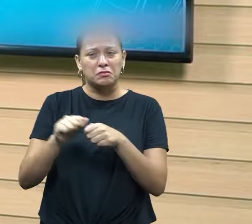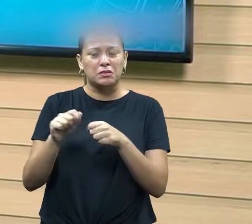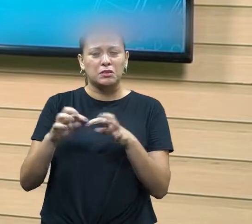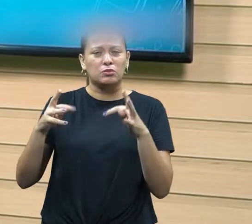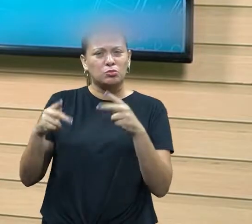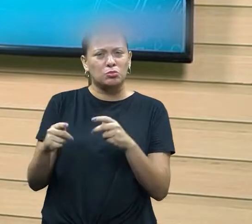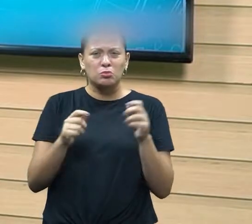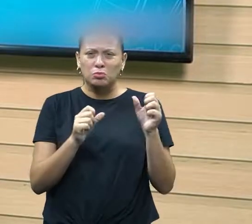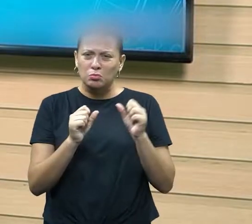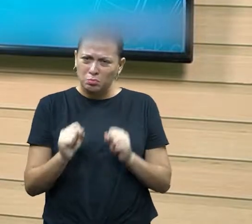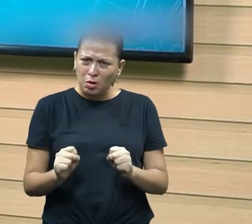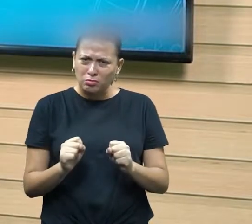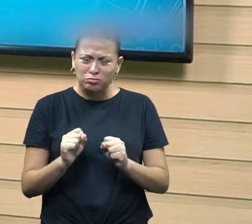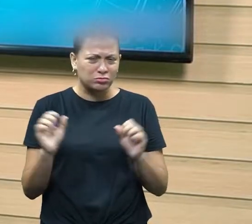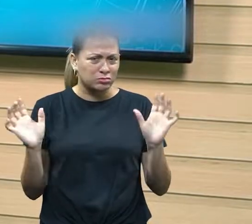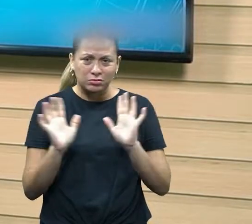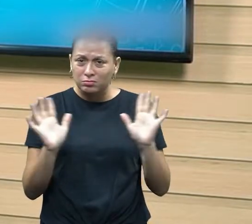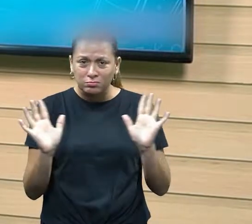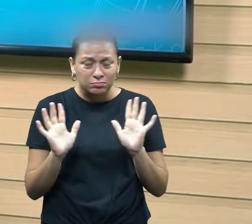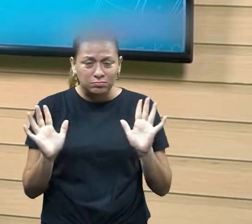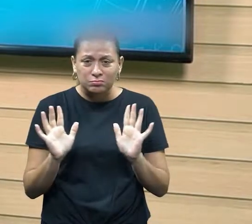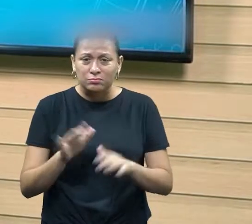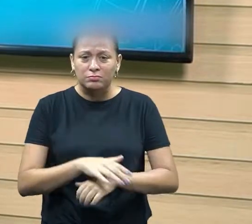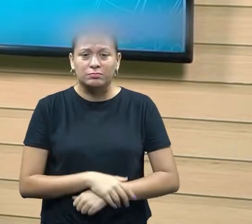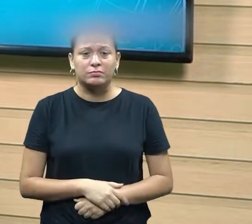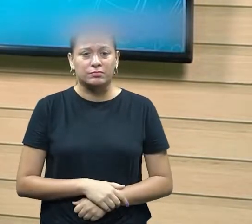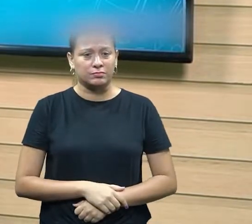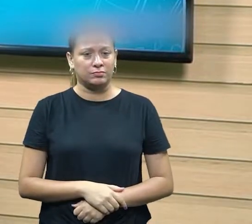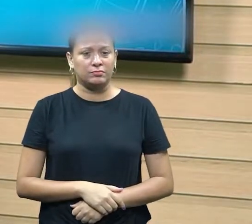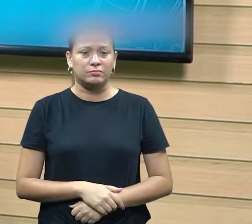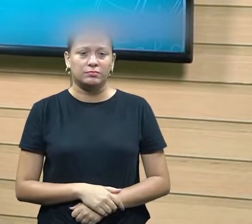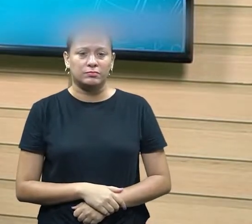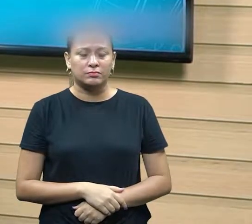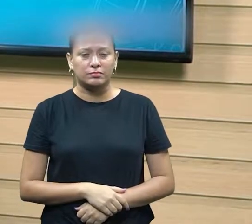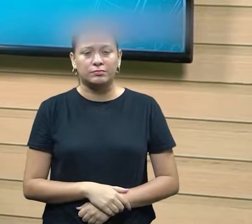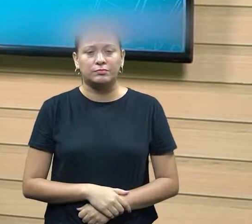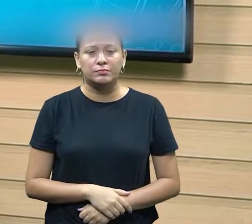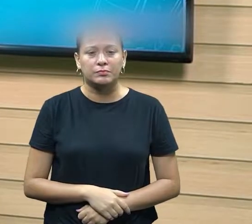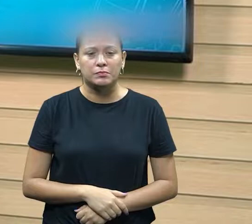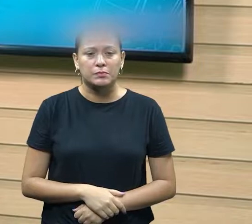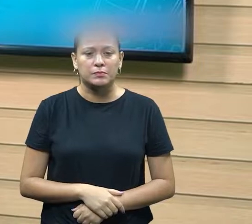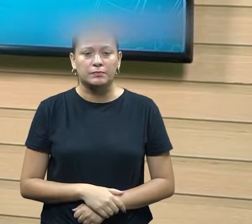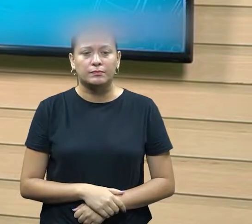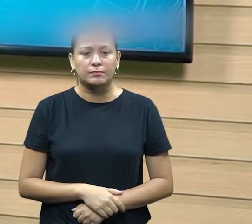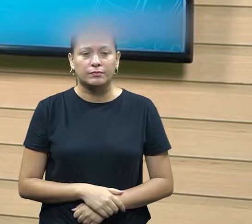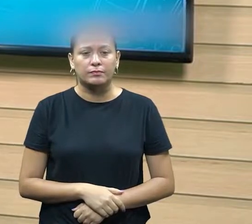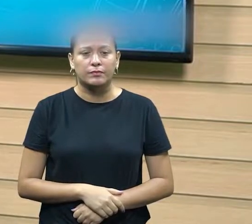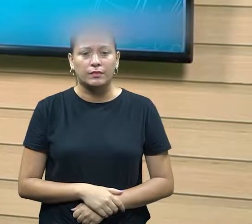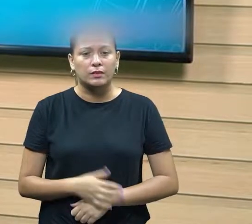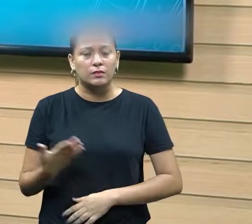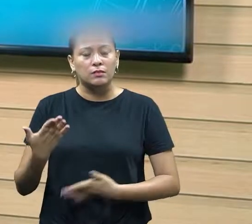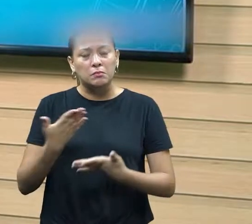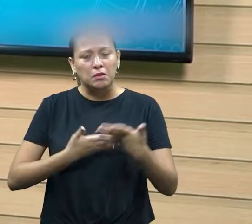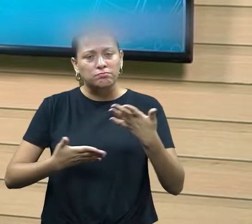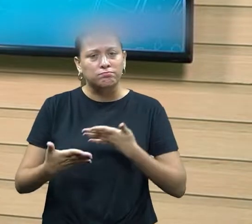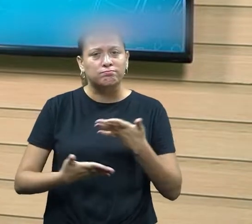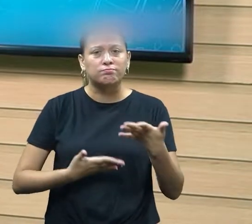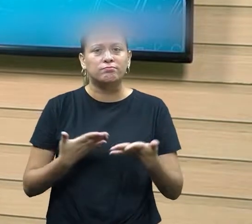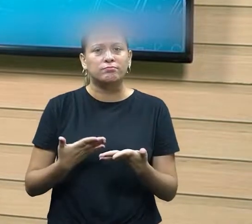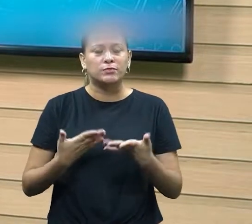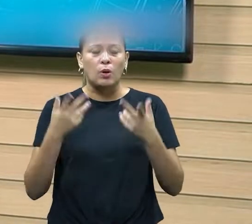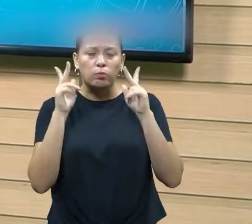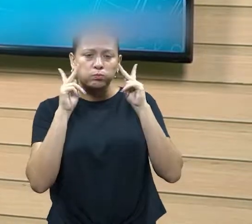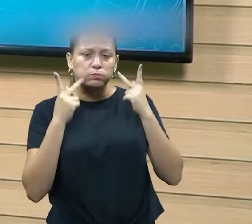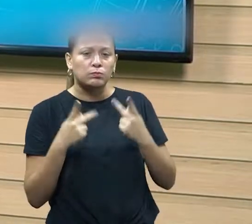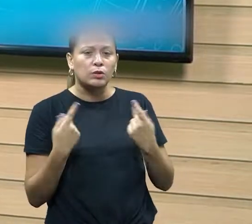é não é porque para que a nossa possa fluir esse nosso convívio humano é necessário né